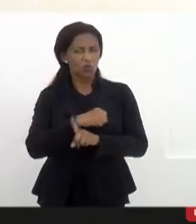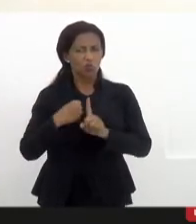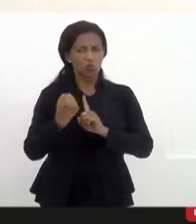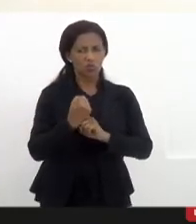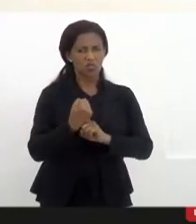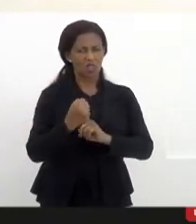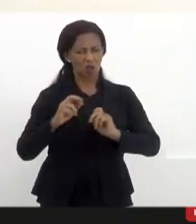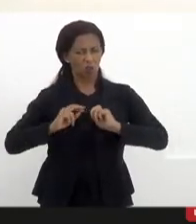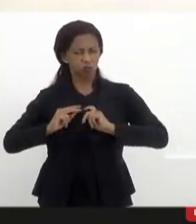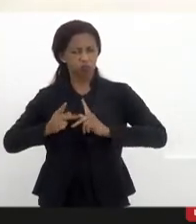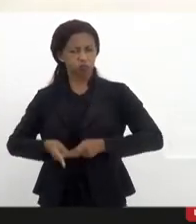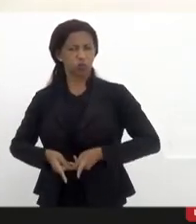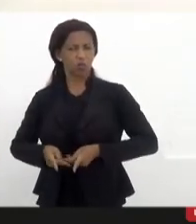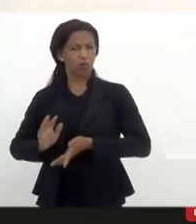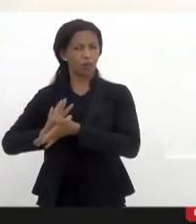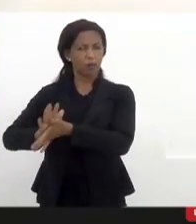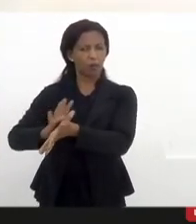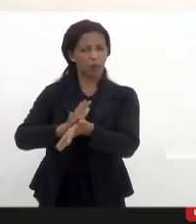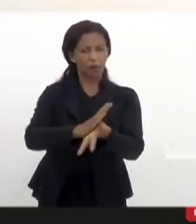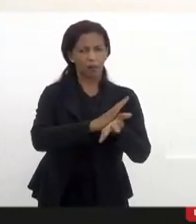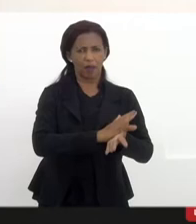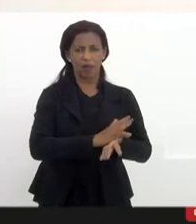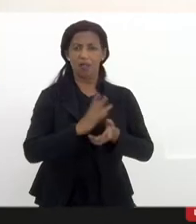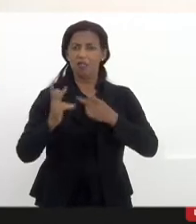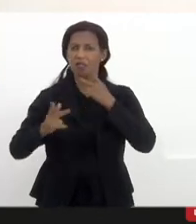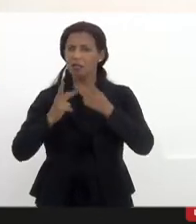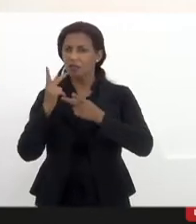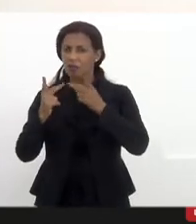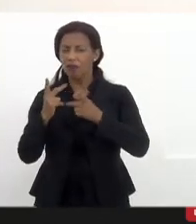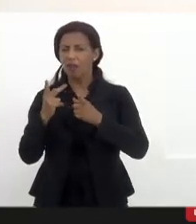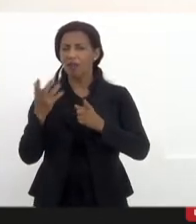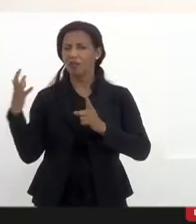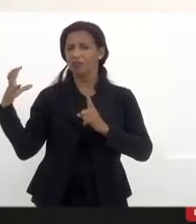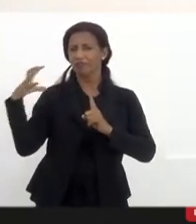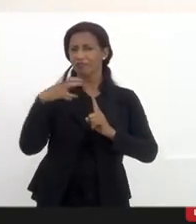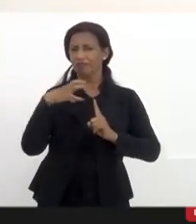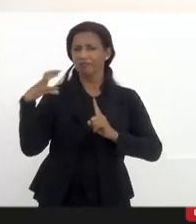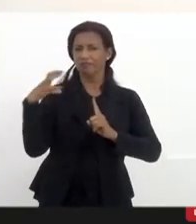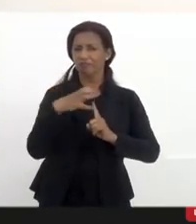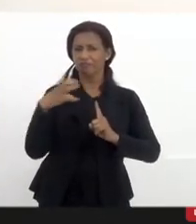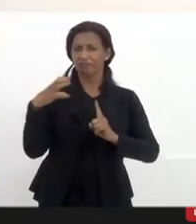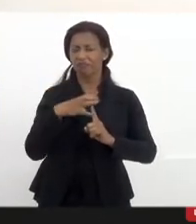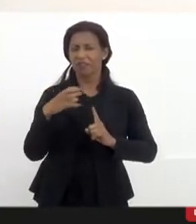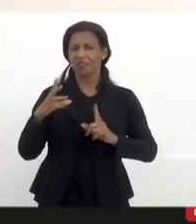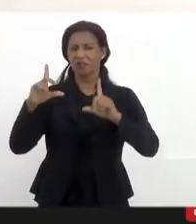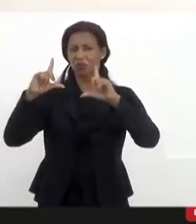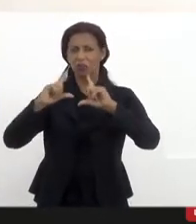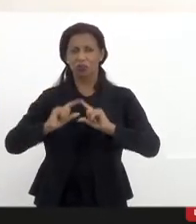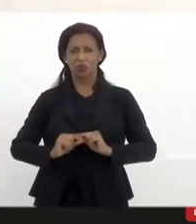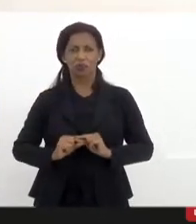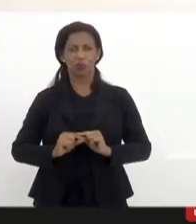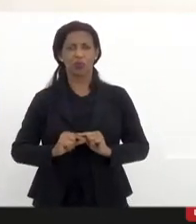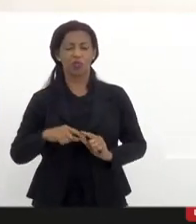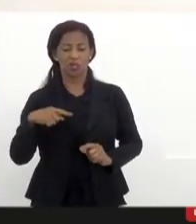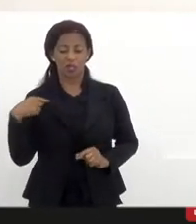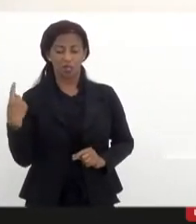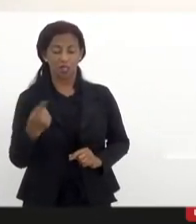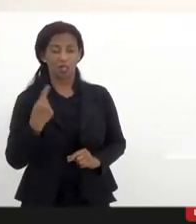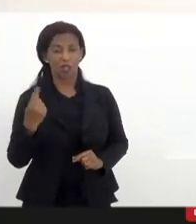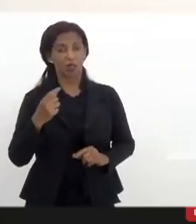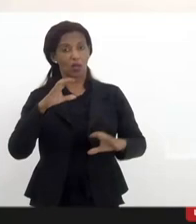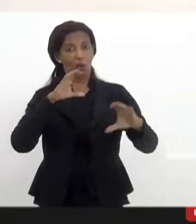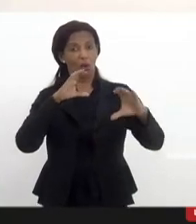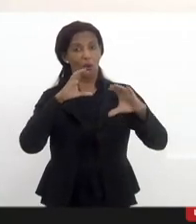humanos, isso tudo são narrativas que tentam nos desumanizar, nos diminuir e o papel de uma mídia